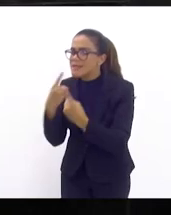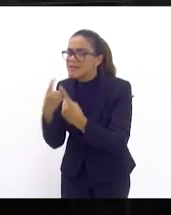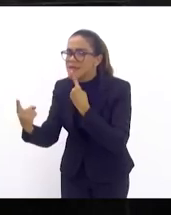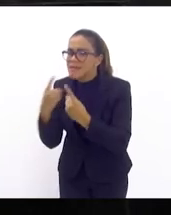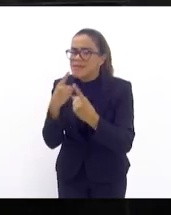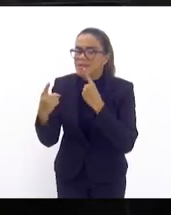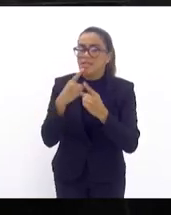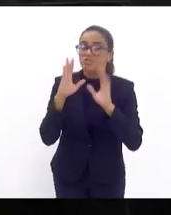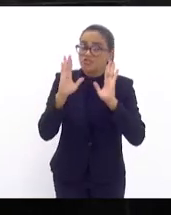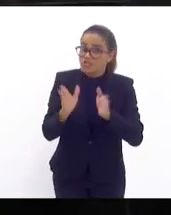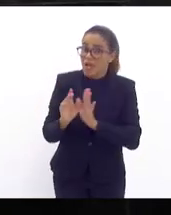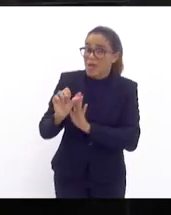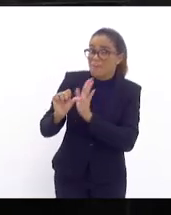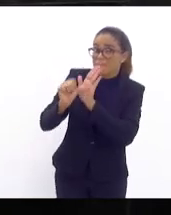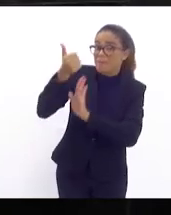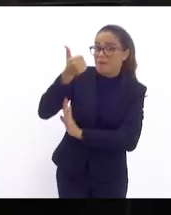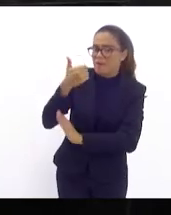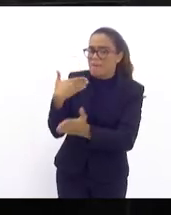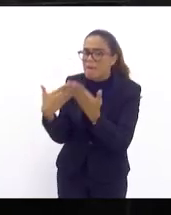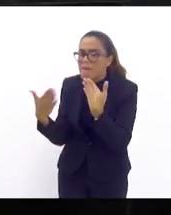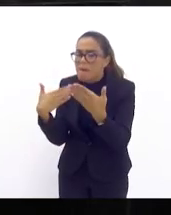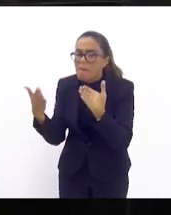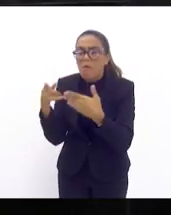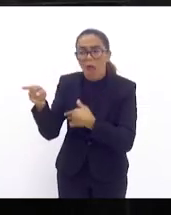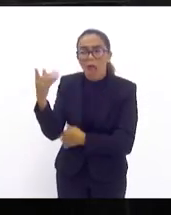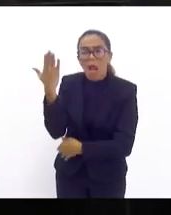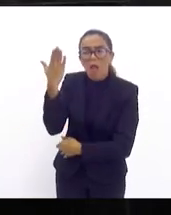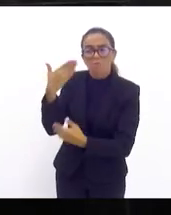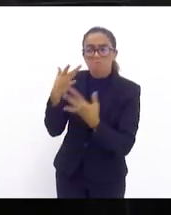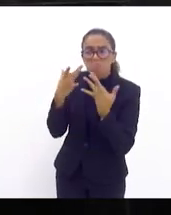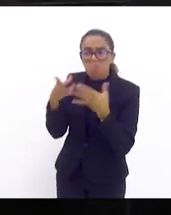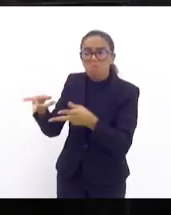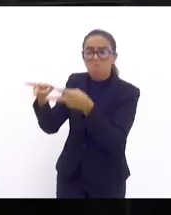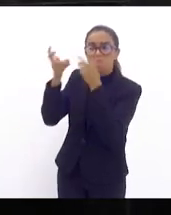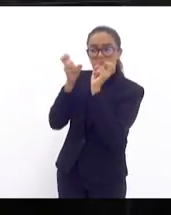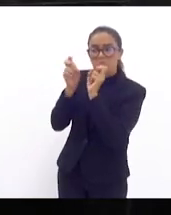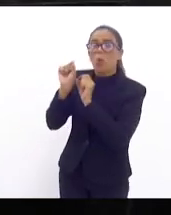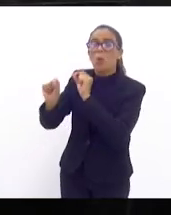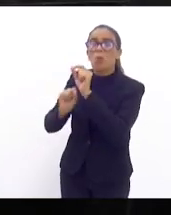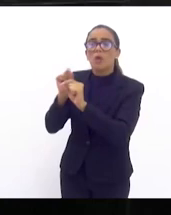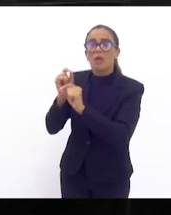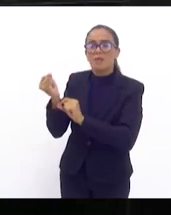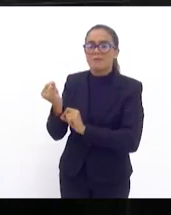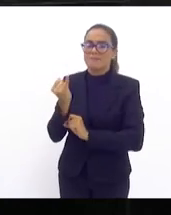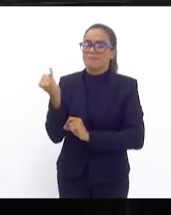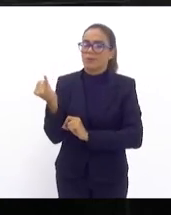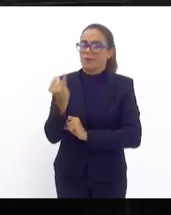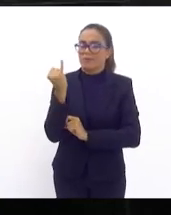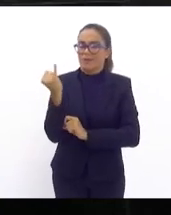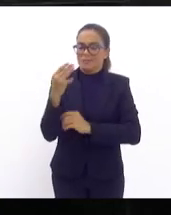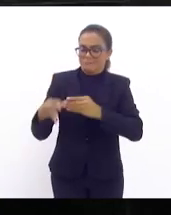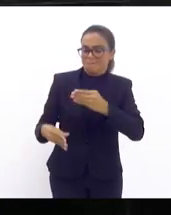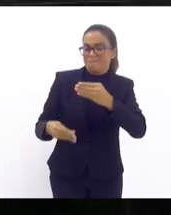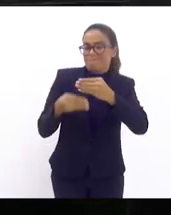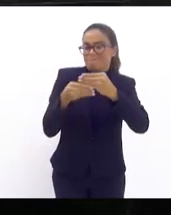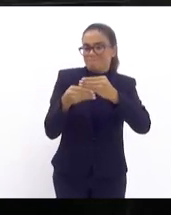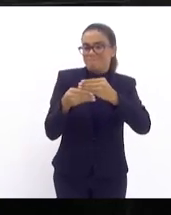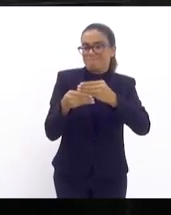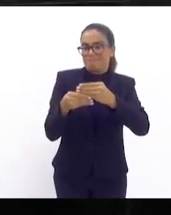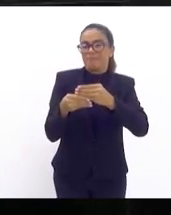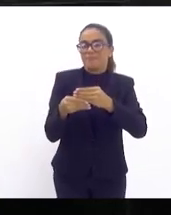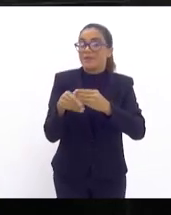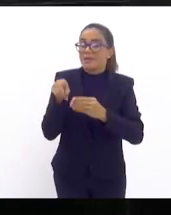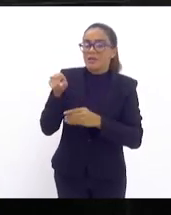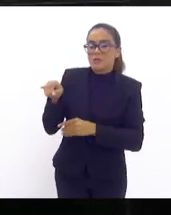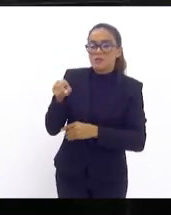conversas que nós já tivemos ela demonstrou a importância dessa implementação. isso